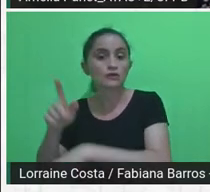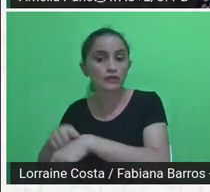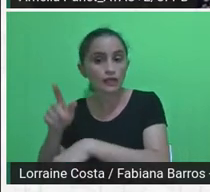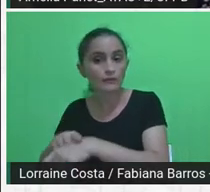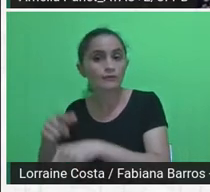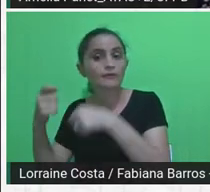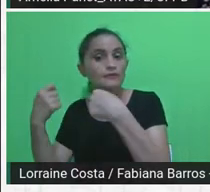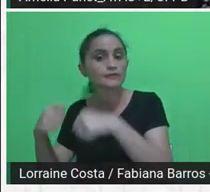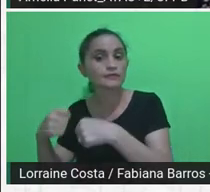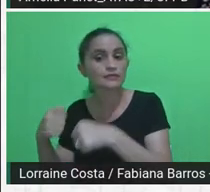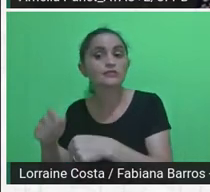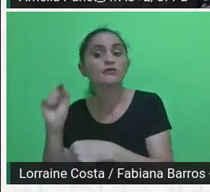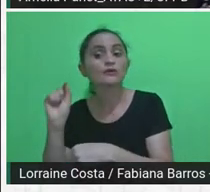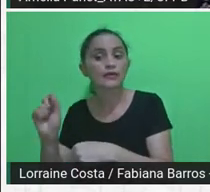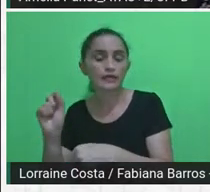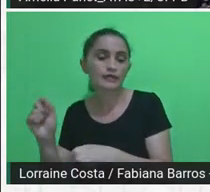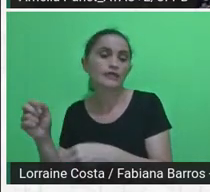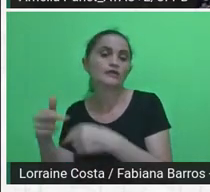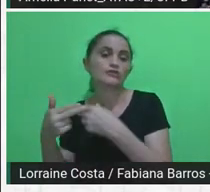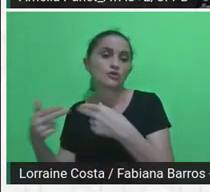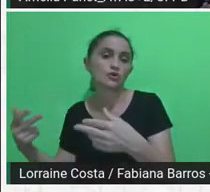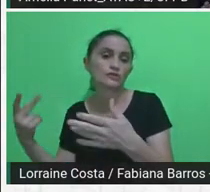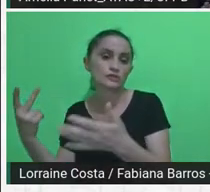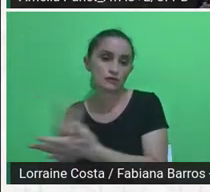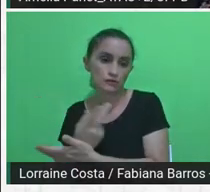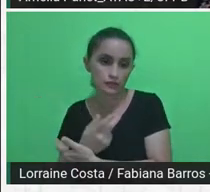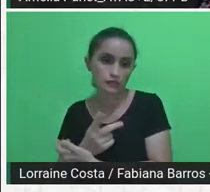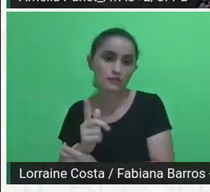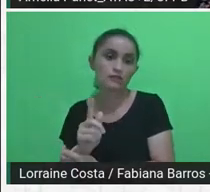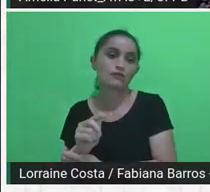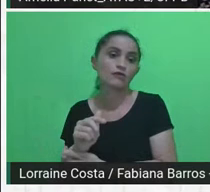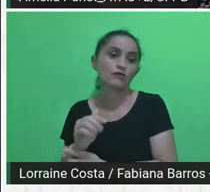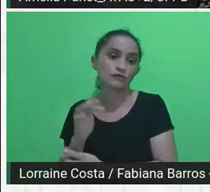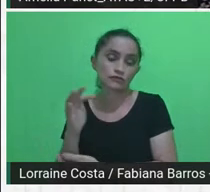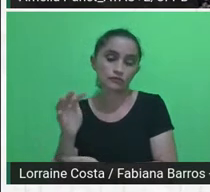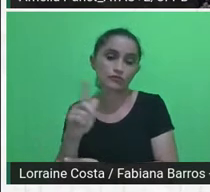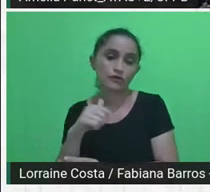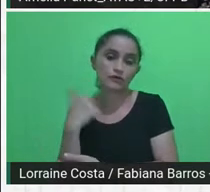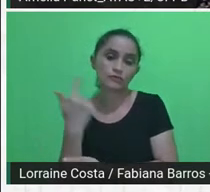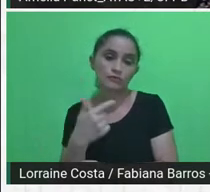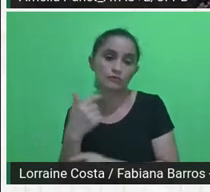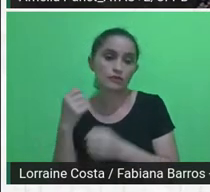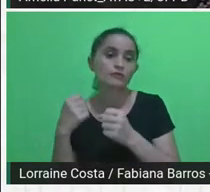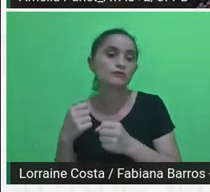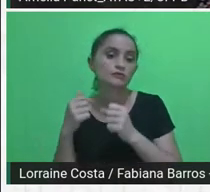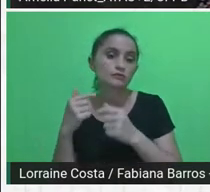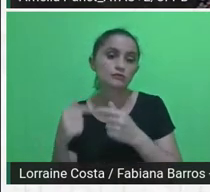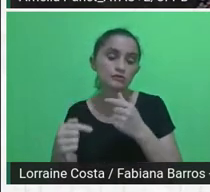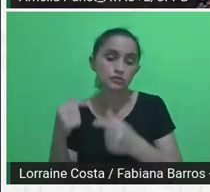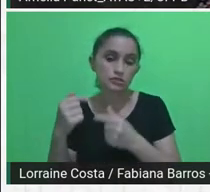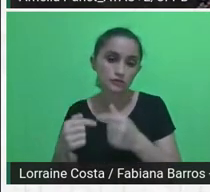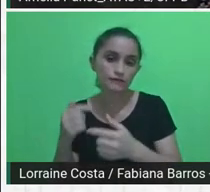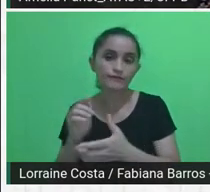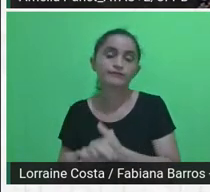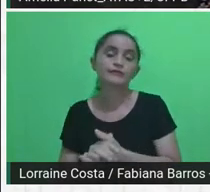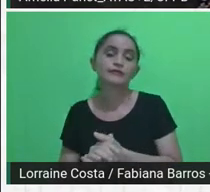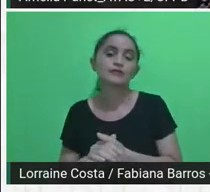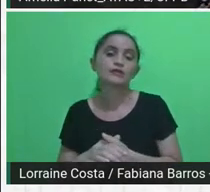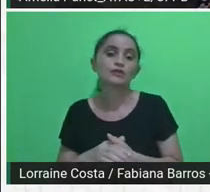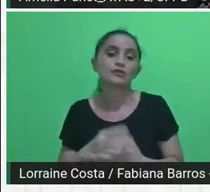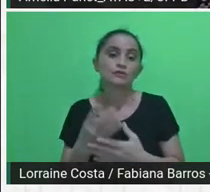isso eu acho que a gente pode discutir um pouco mais adiante porque eu acho que é muito importante. Então, no terceiro módulo dessa